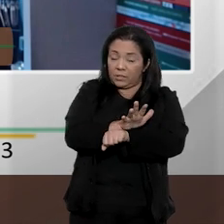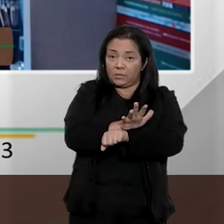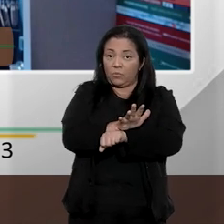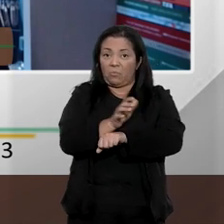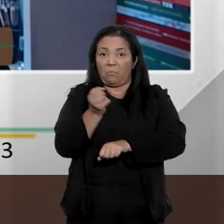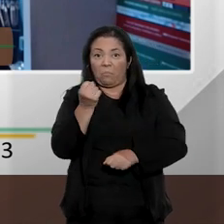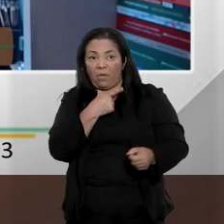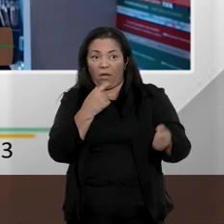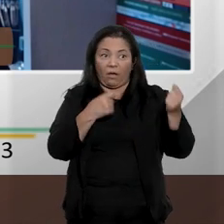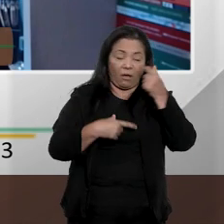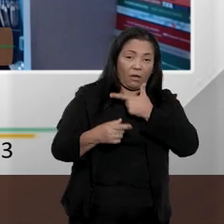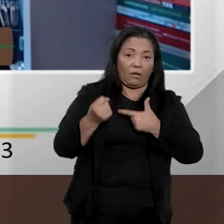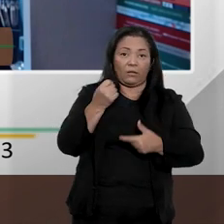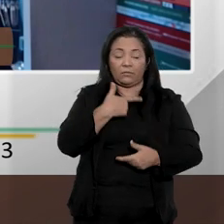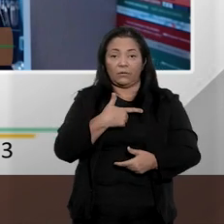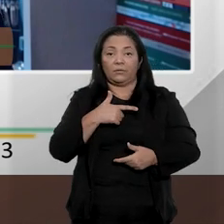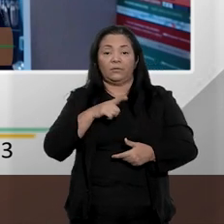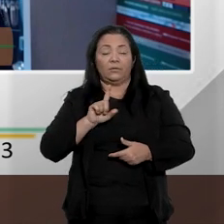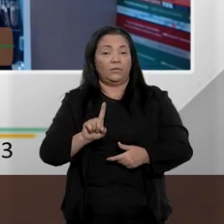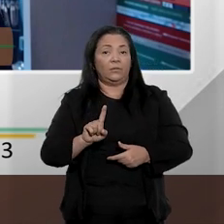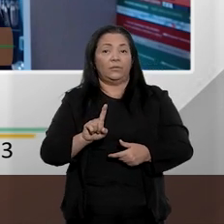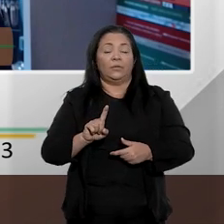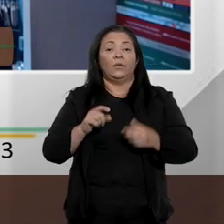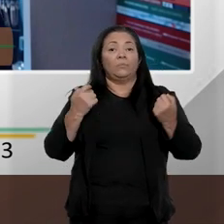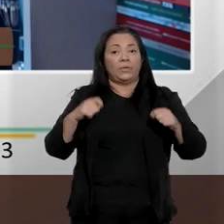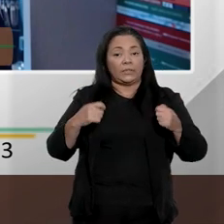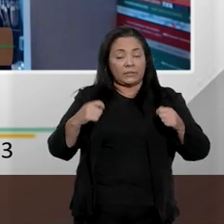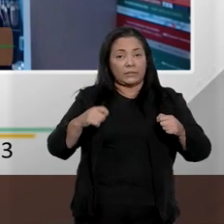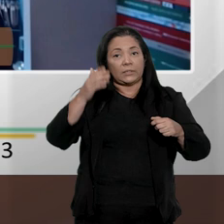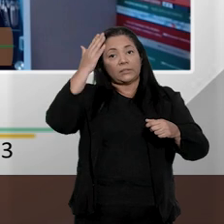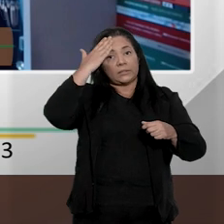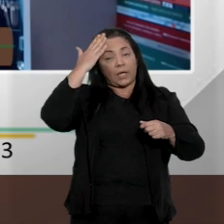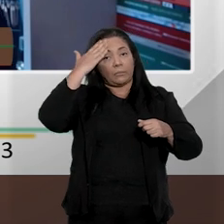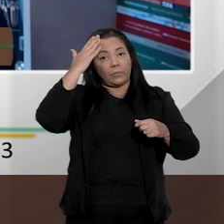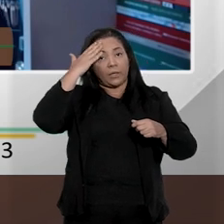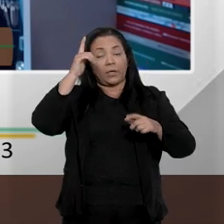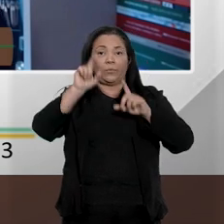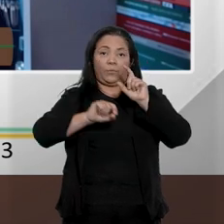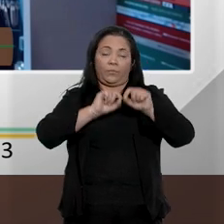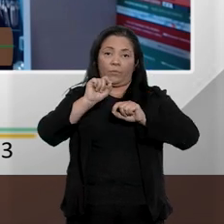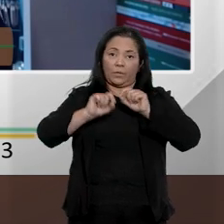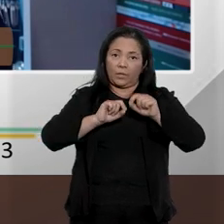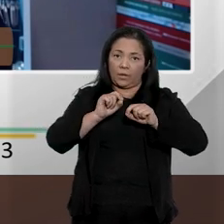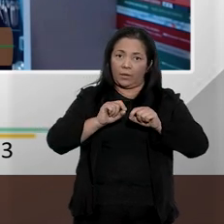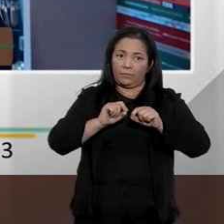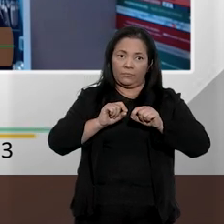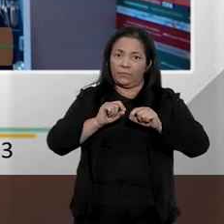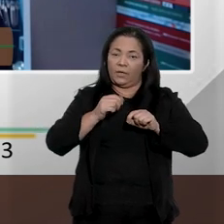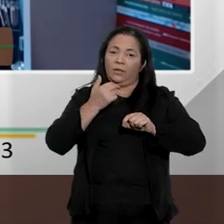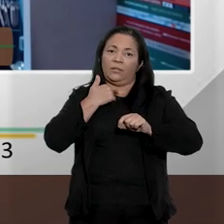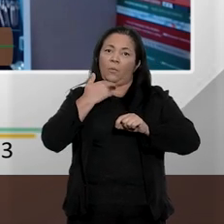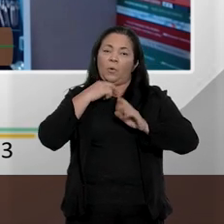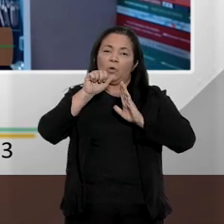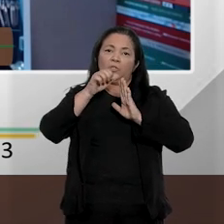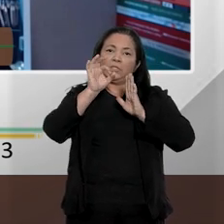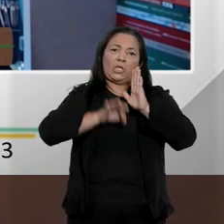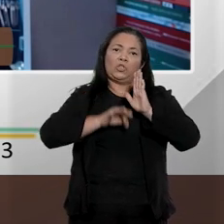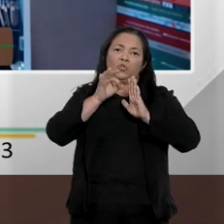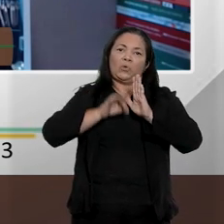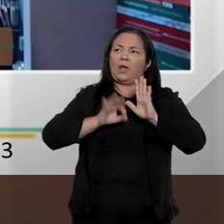entendido como sempre foi, né, uma conduta banal, que, portanto, não